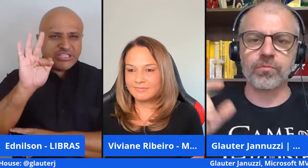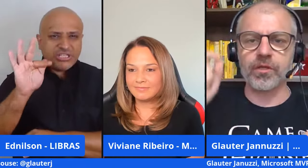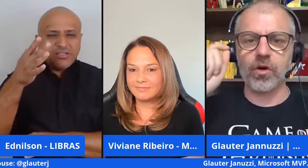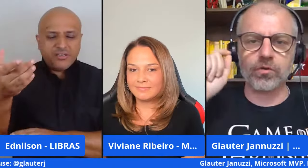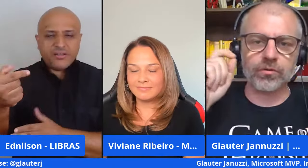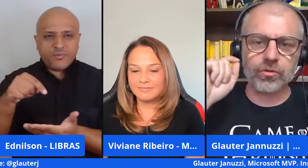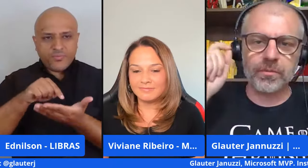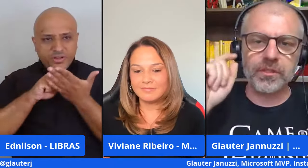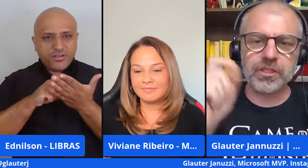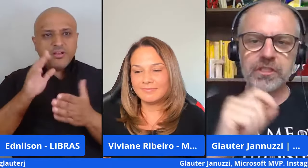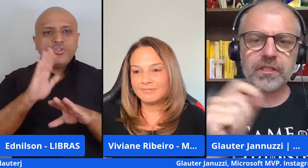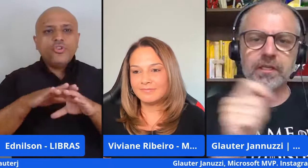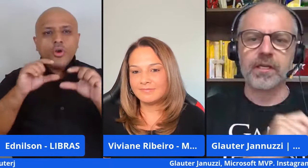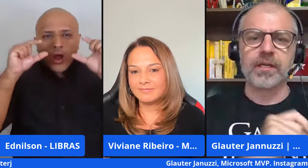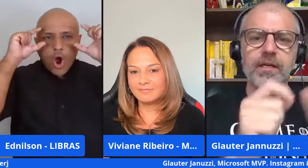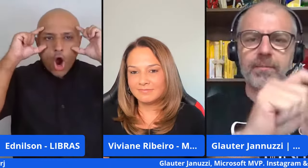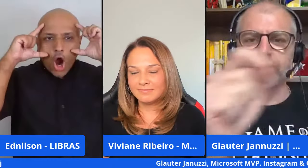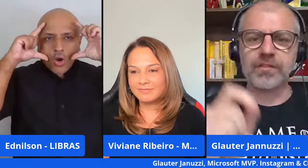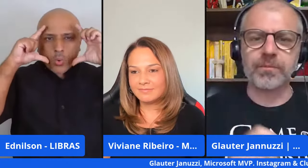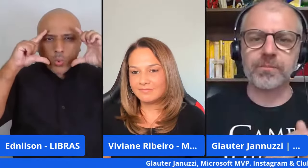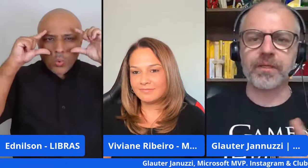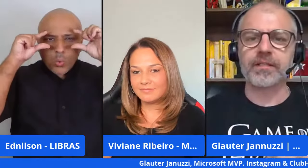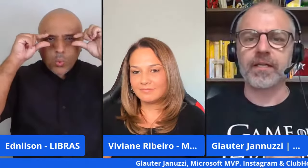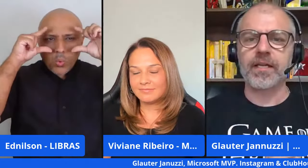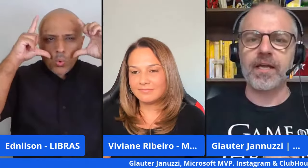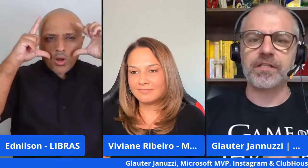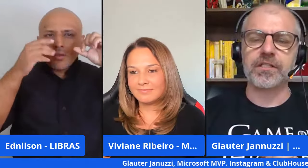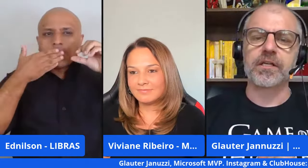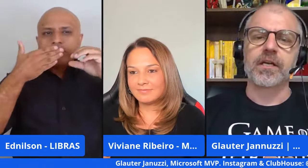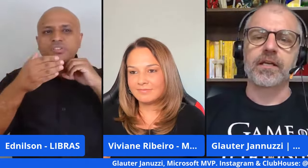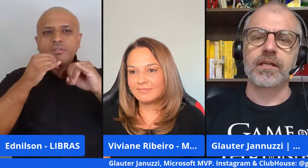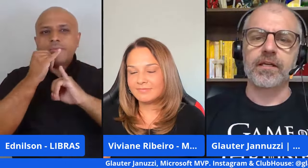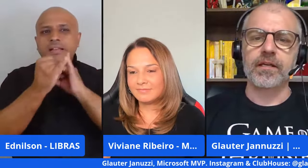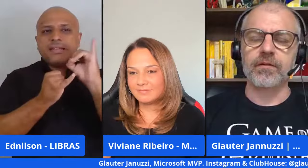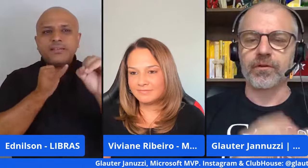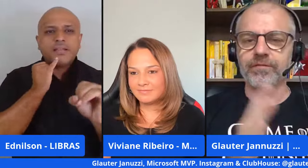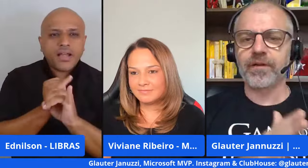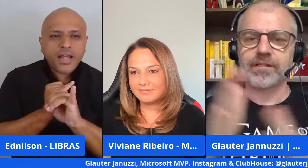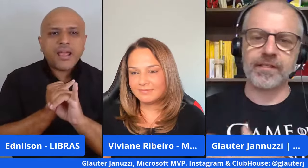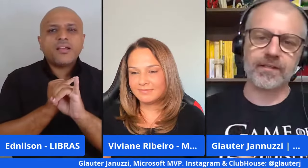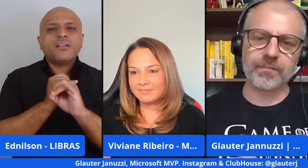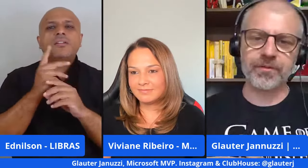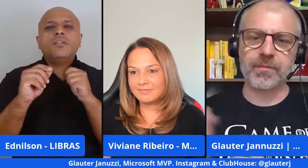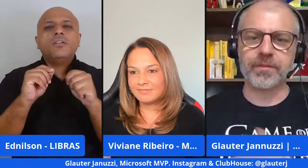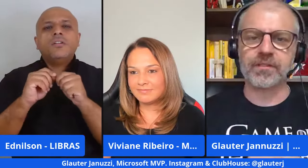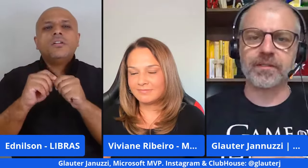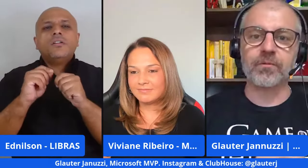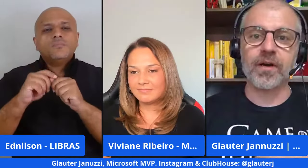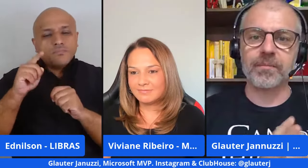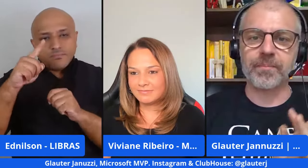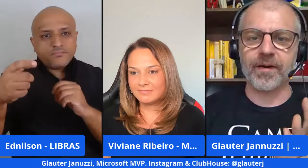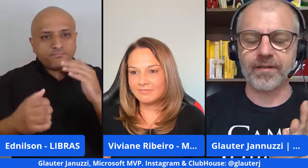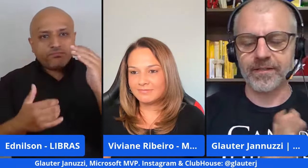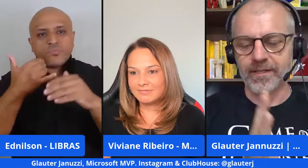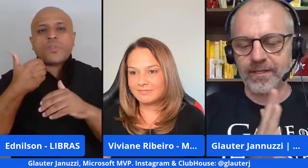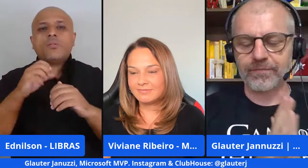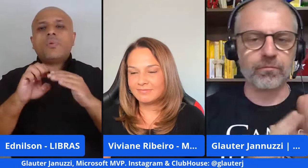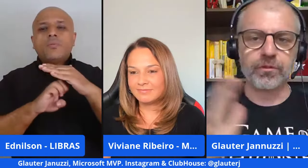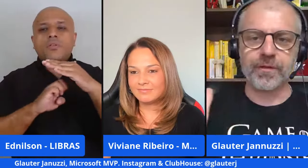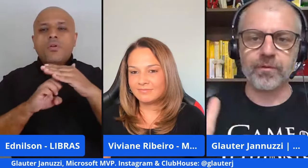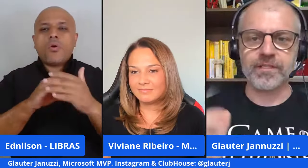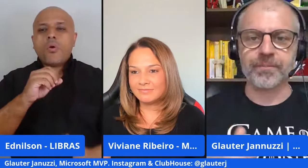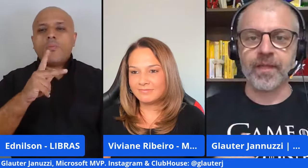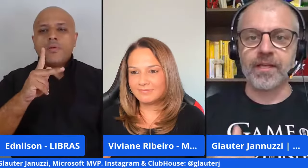negócio sobre óculos sobre medida para você pedir pela internet e o que veio a ser depois uma empresa chamada Warby Parker